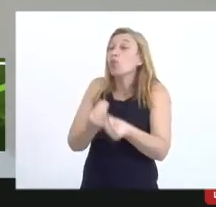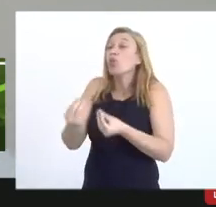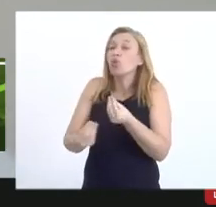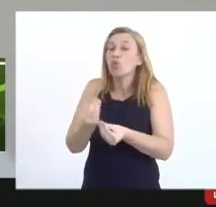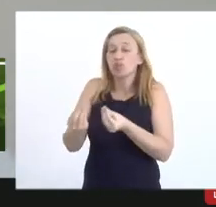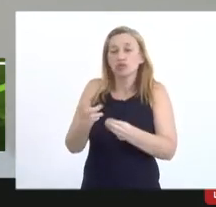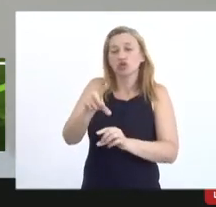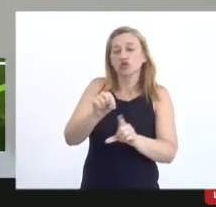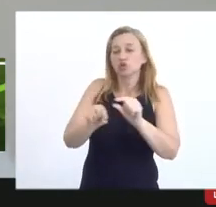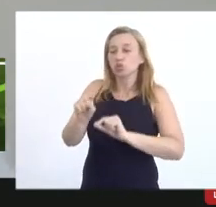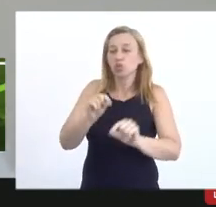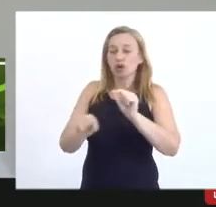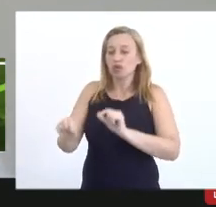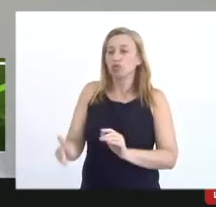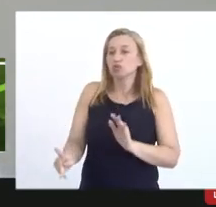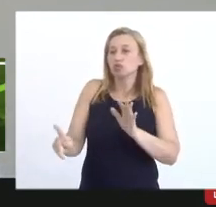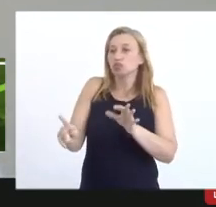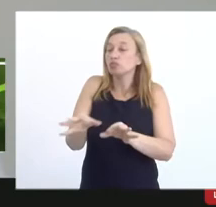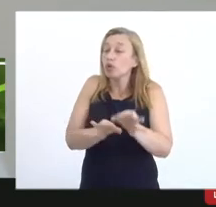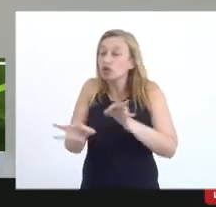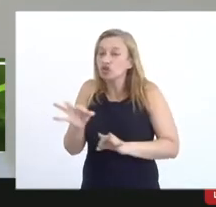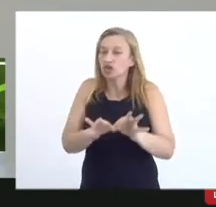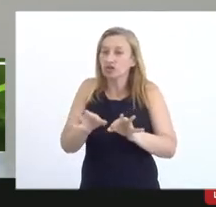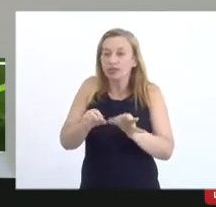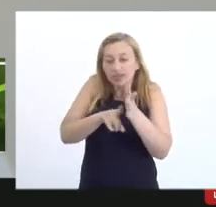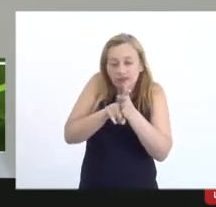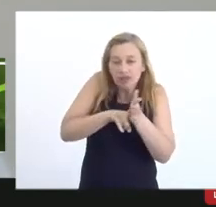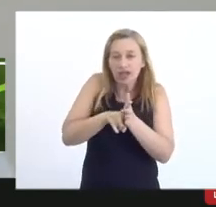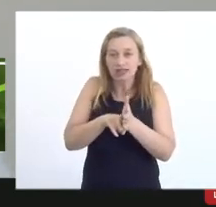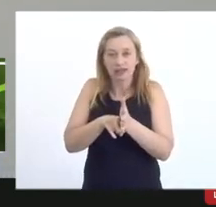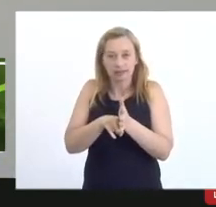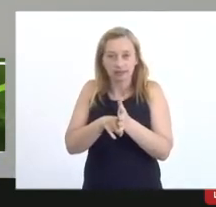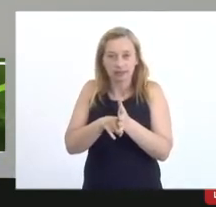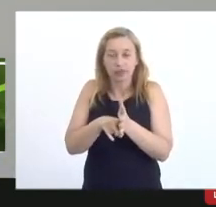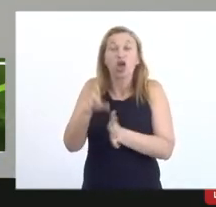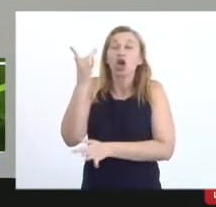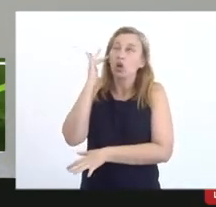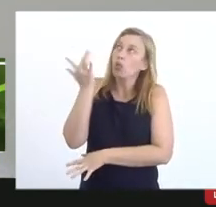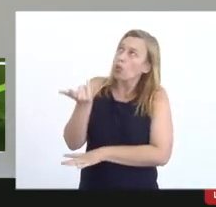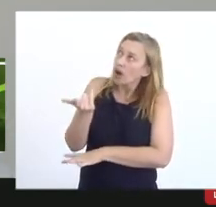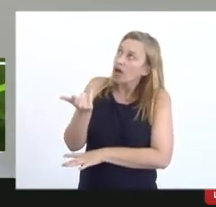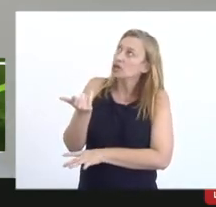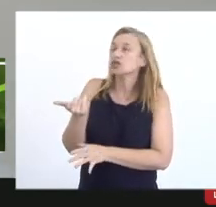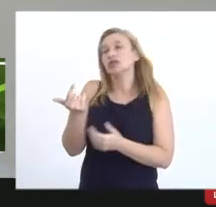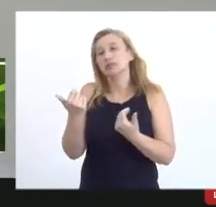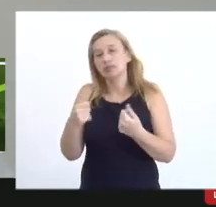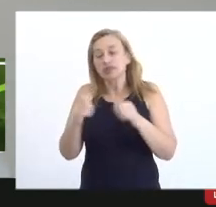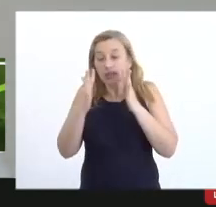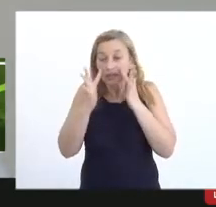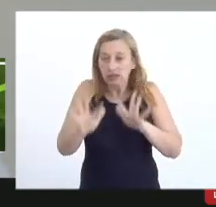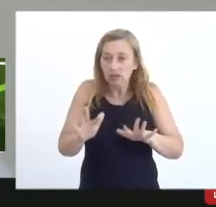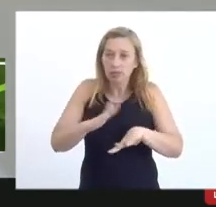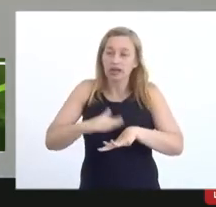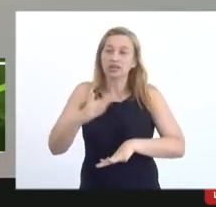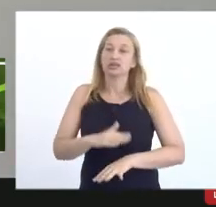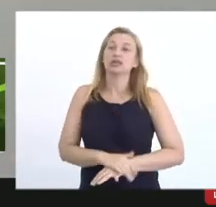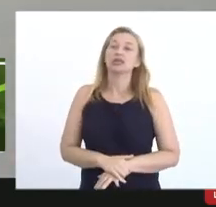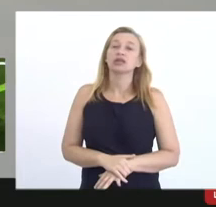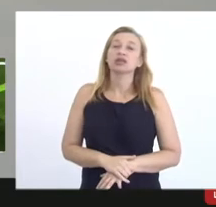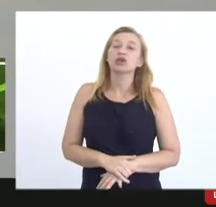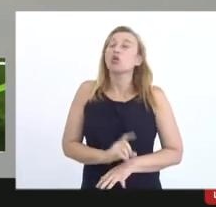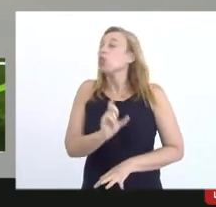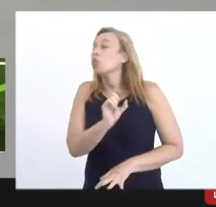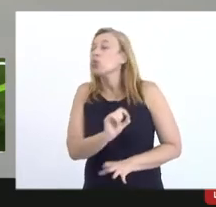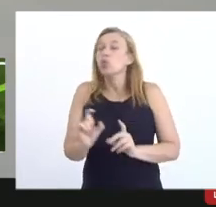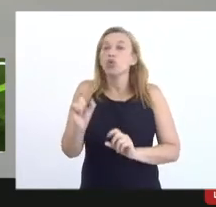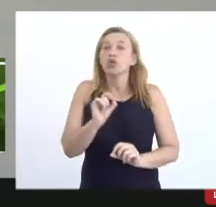selecionar os projetos para serem fiscalizados quais que deverão ter mais atenção o que que